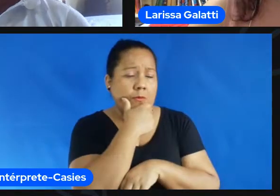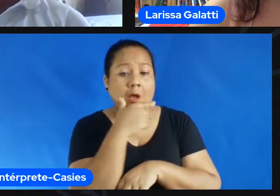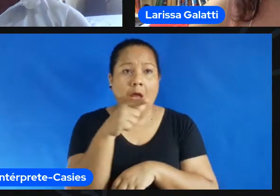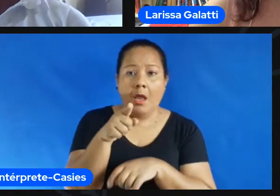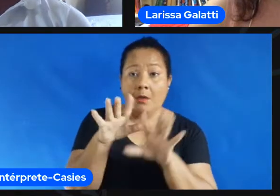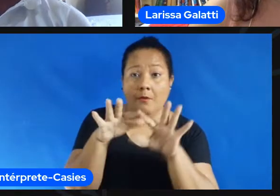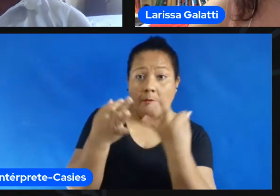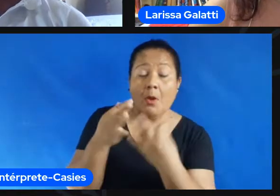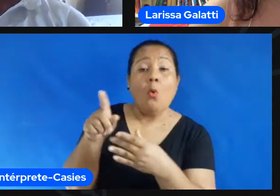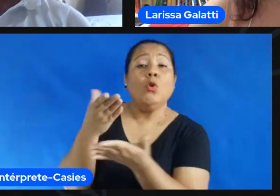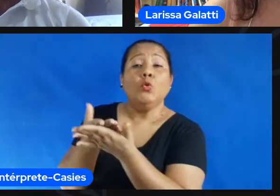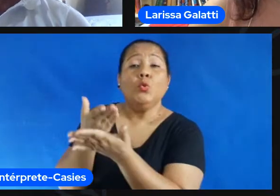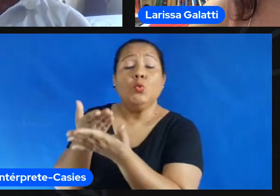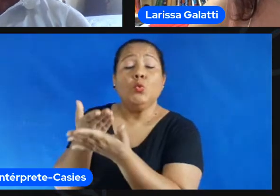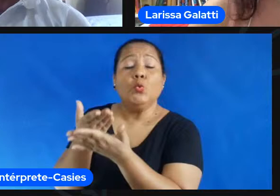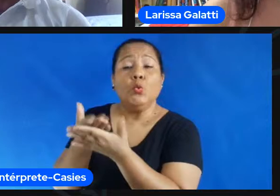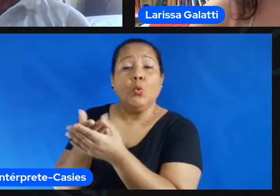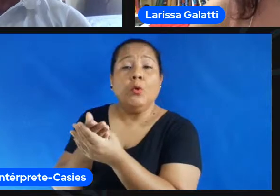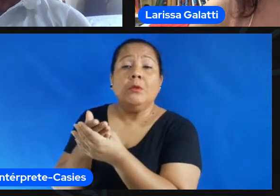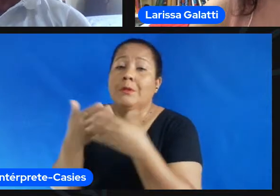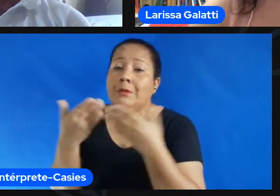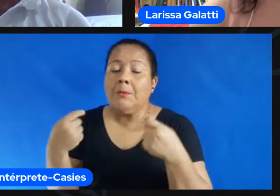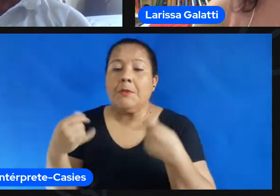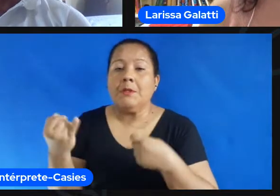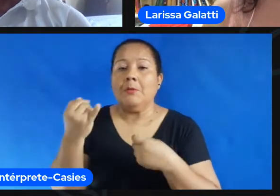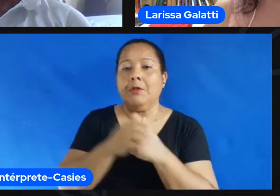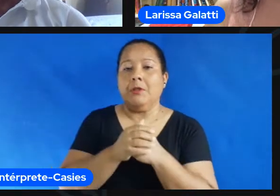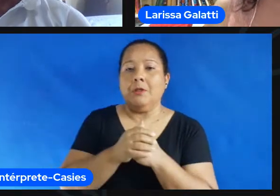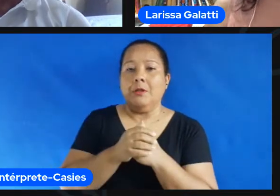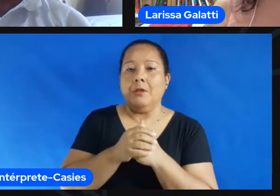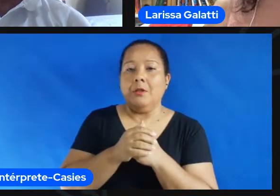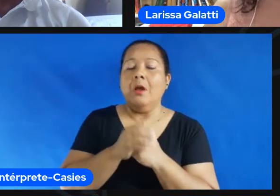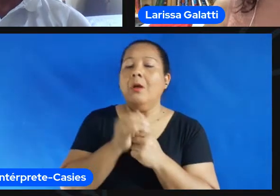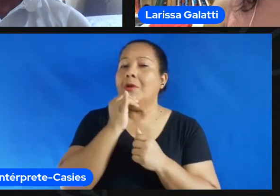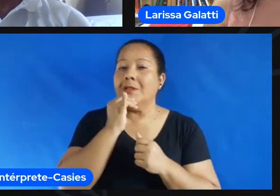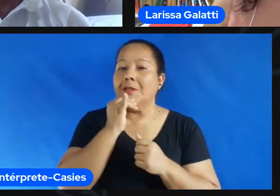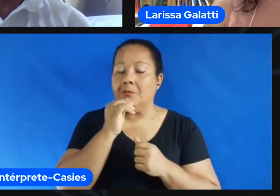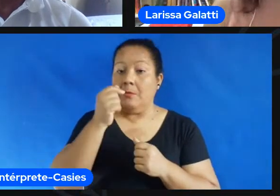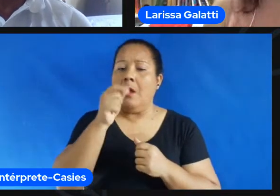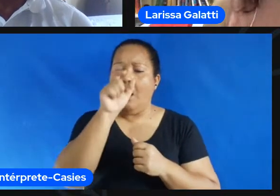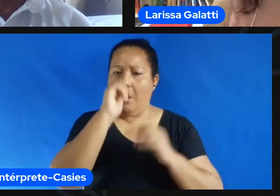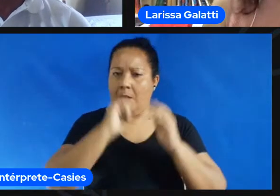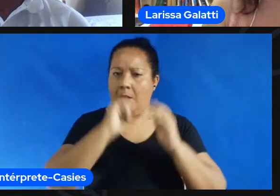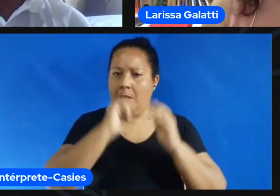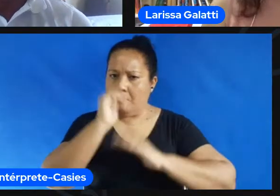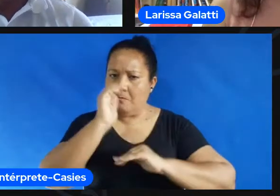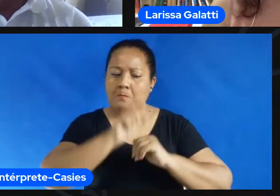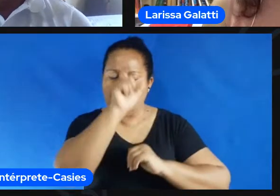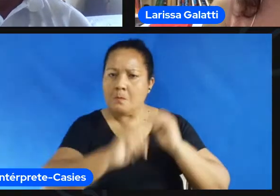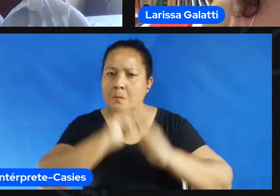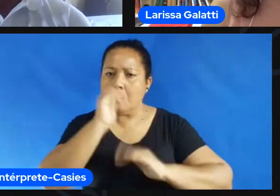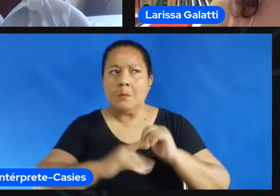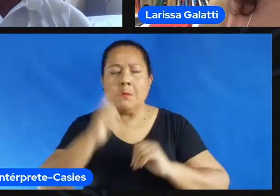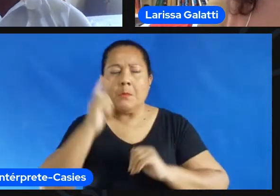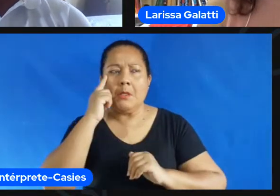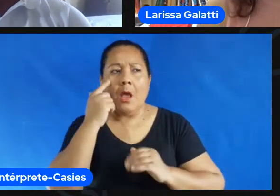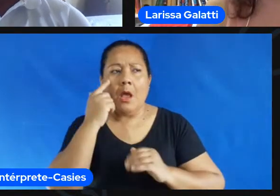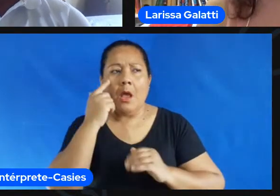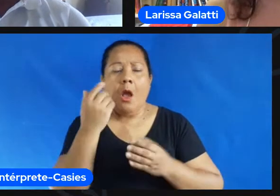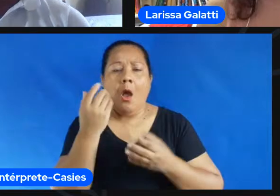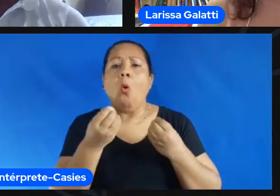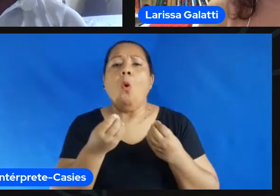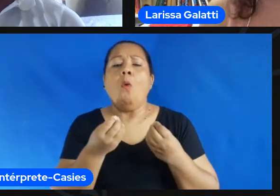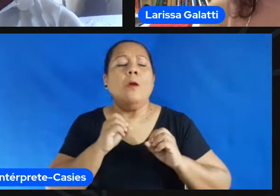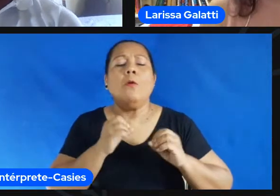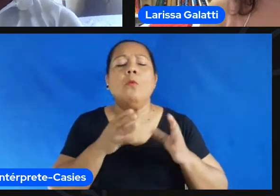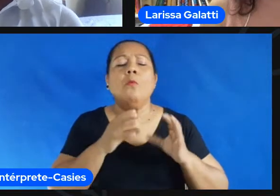preciso refinar essa técnica nesse momento será que não é importante antes que a pessoa entenda porquê que essa técnica é necessária quando no jogo